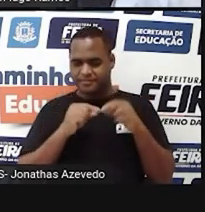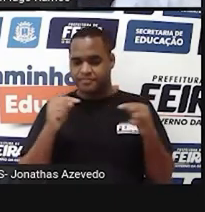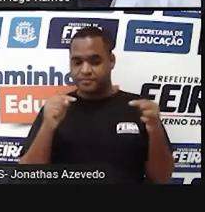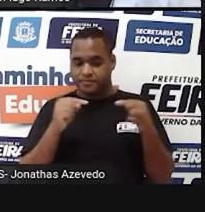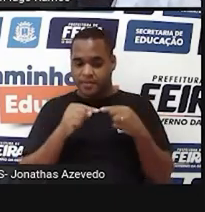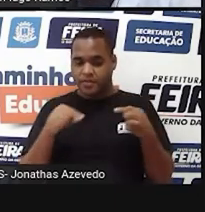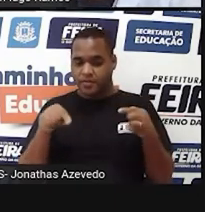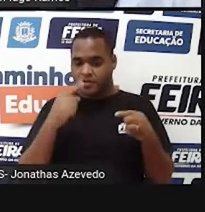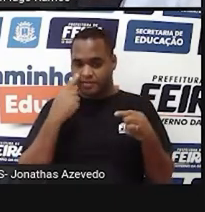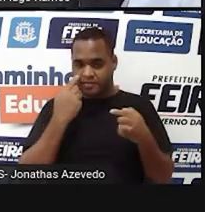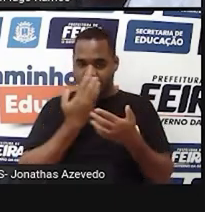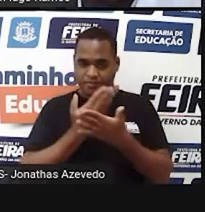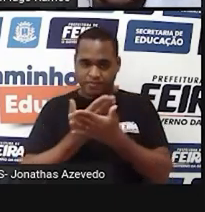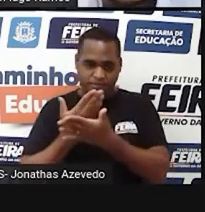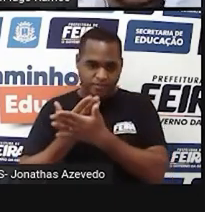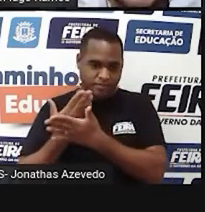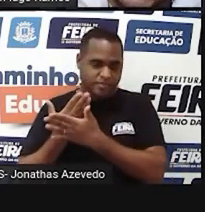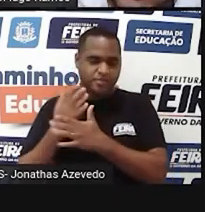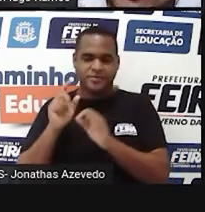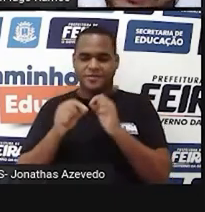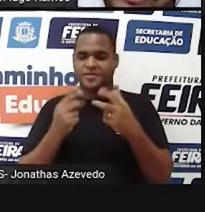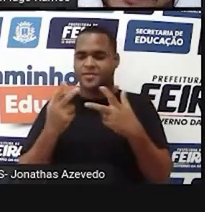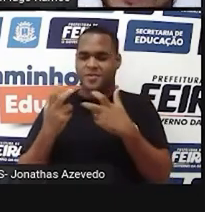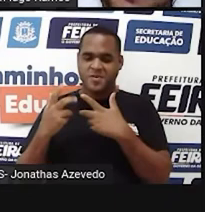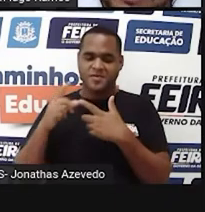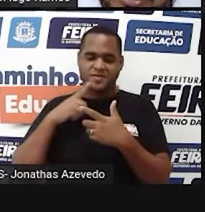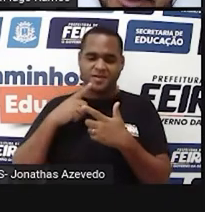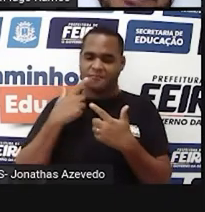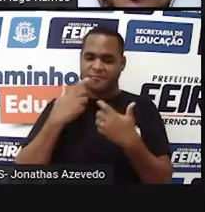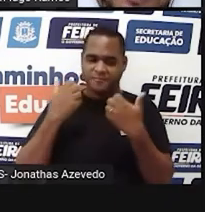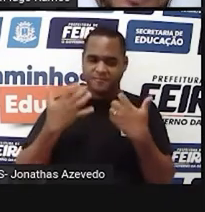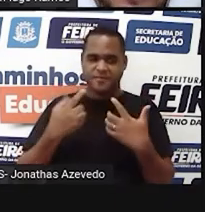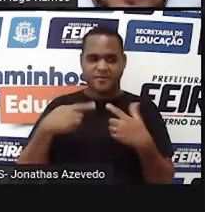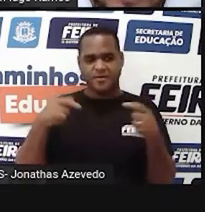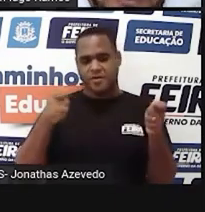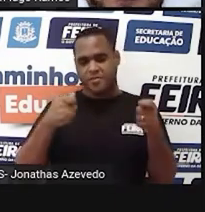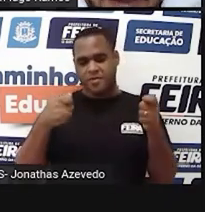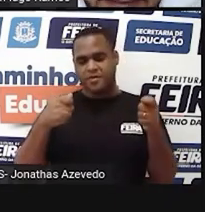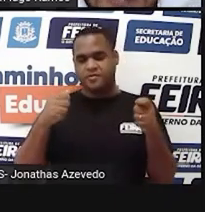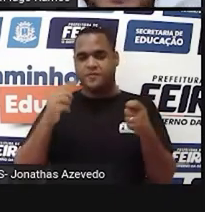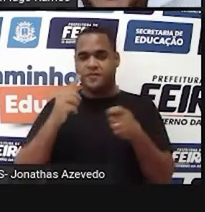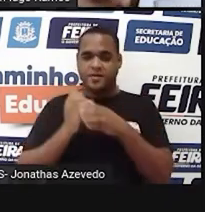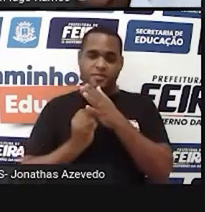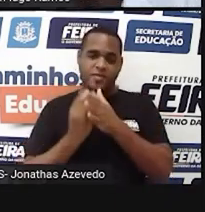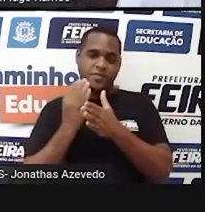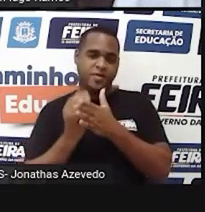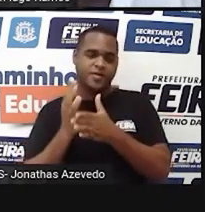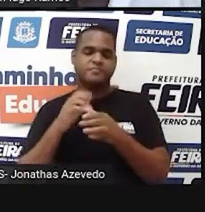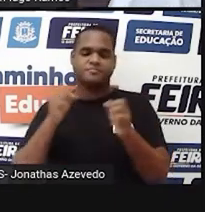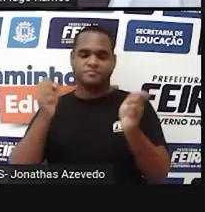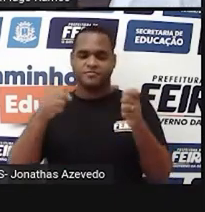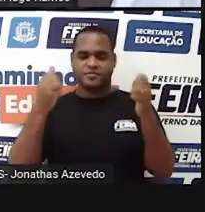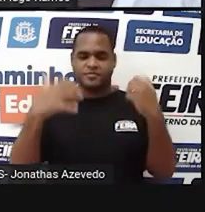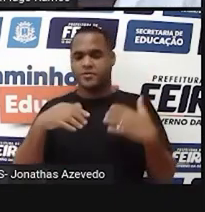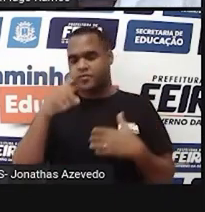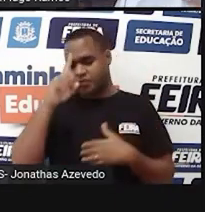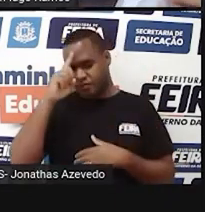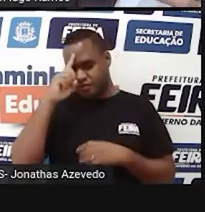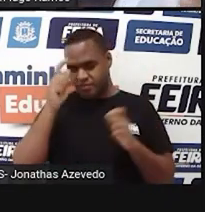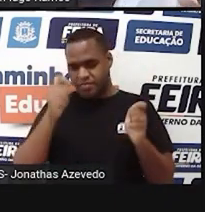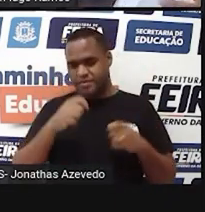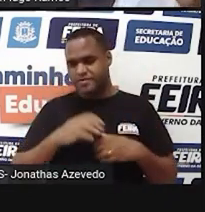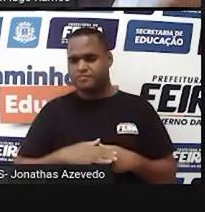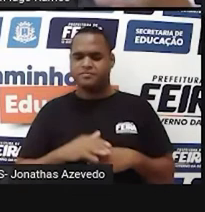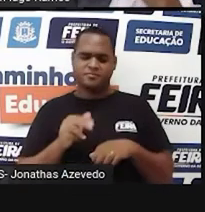ver com o que a gente está estudando? Percebeu que são situações que pode, né, aparecer sim no nosso cotidiano? Está